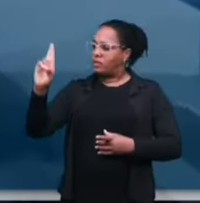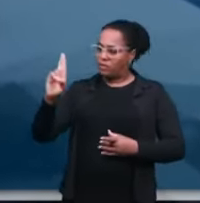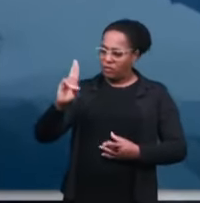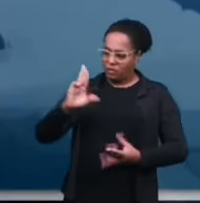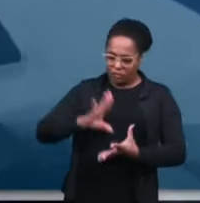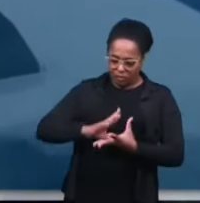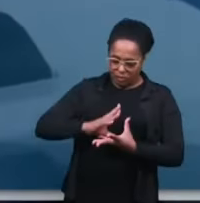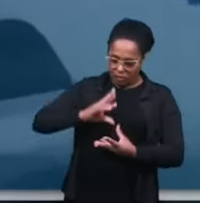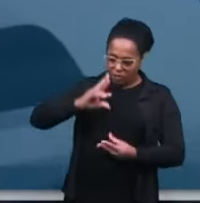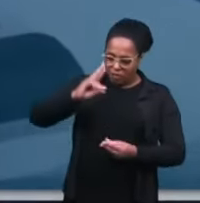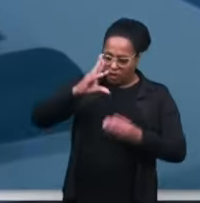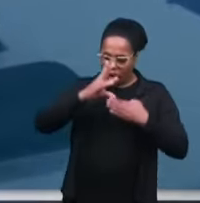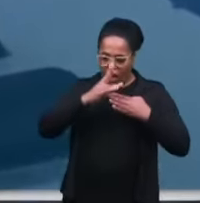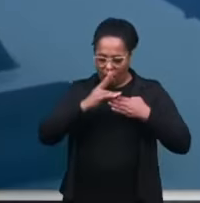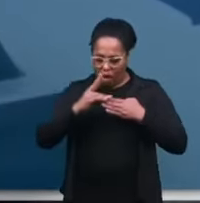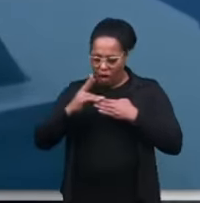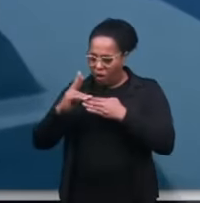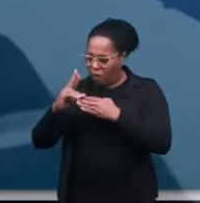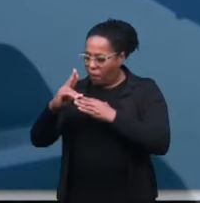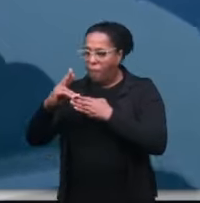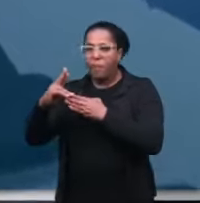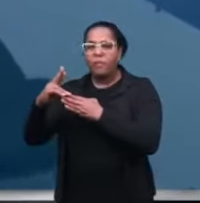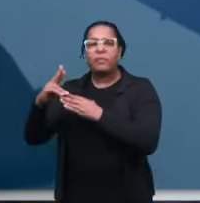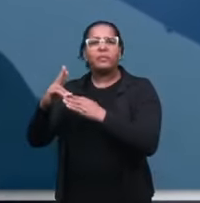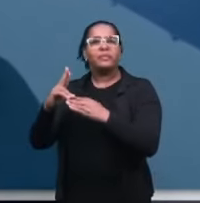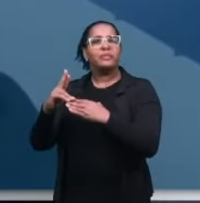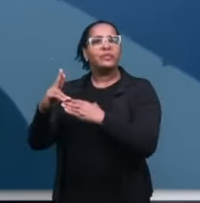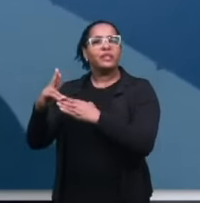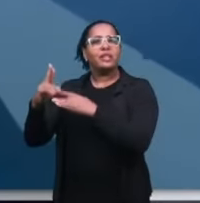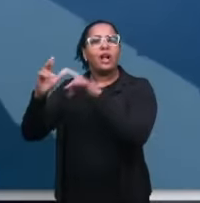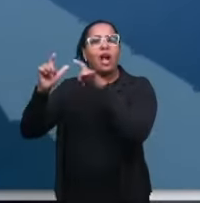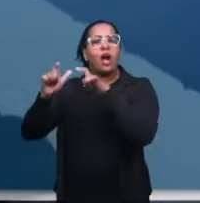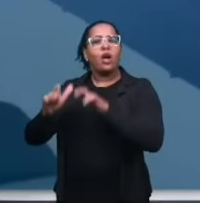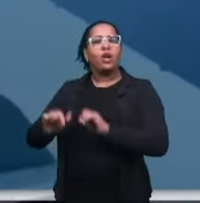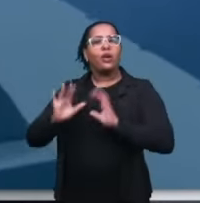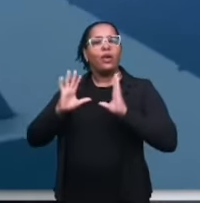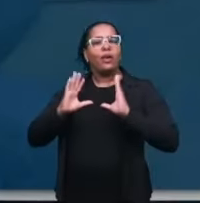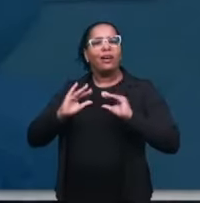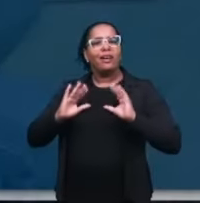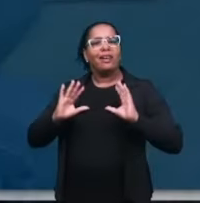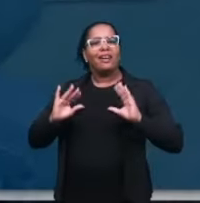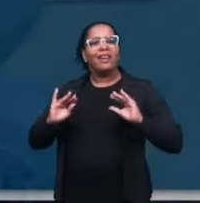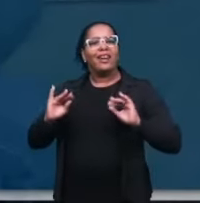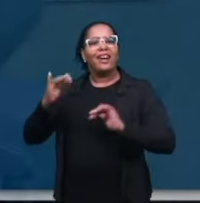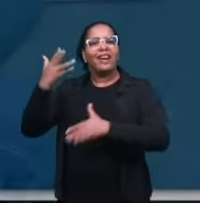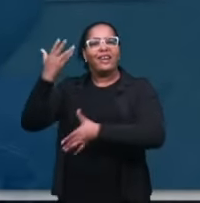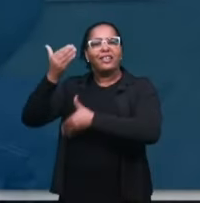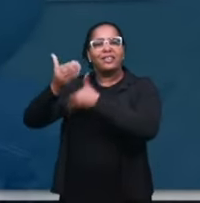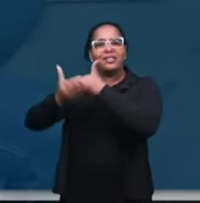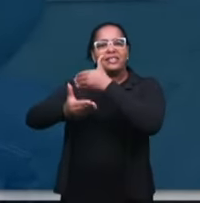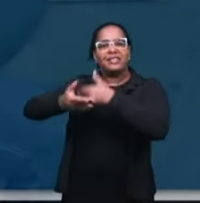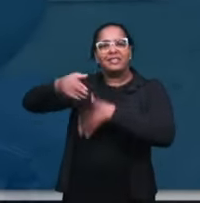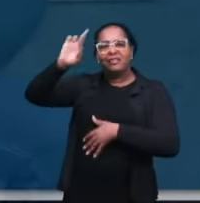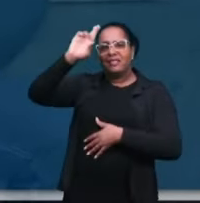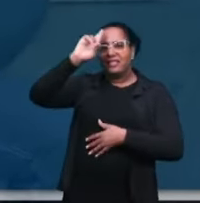águas tranquilas E pelos verdes pastos